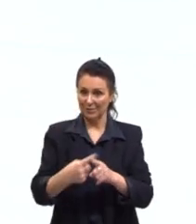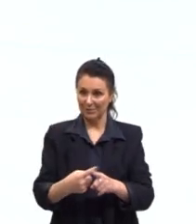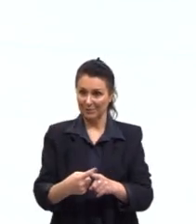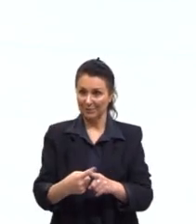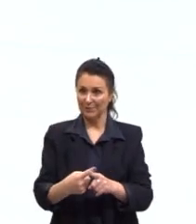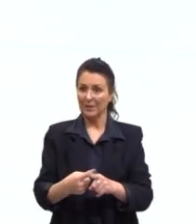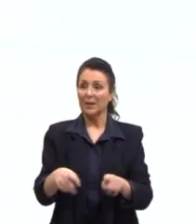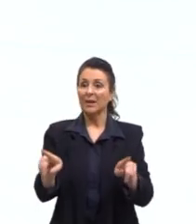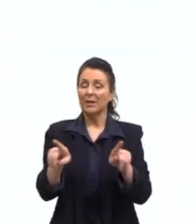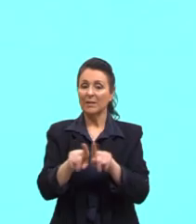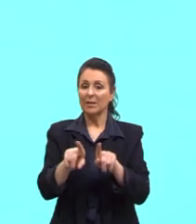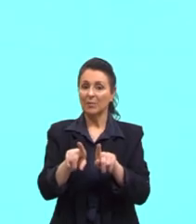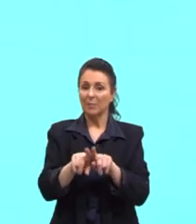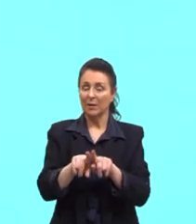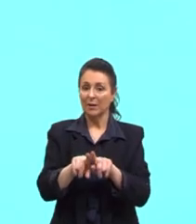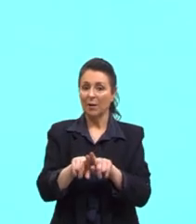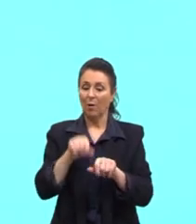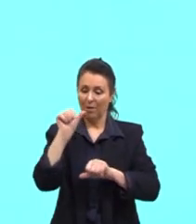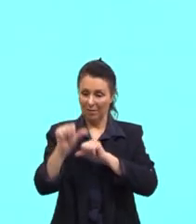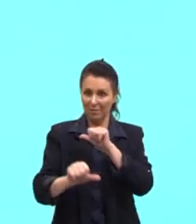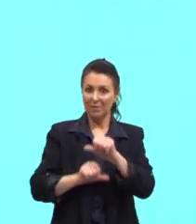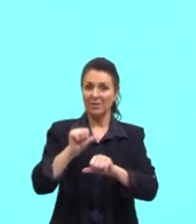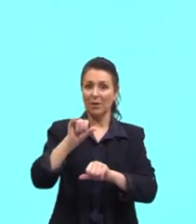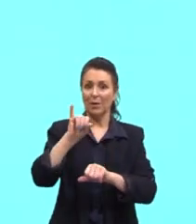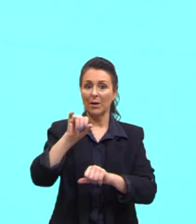Também aqui, como o nome já diz, é inversão.